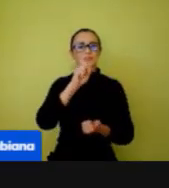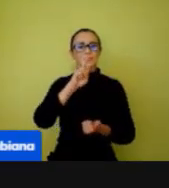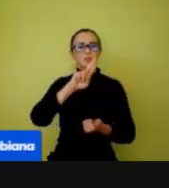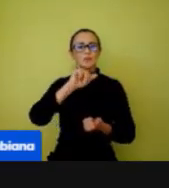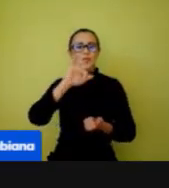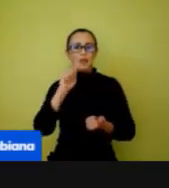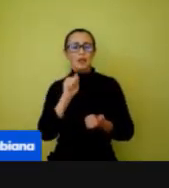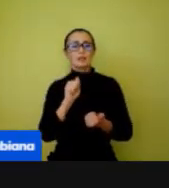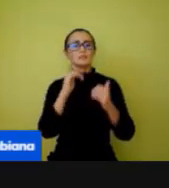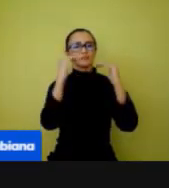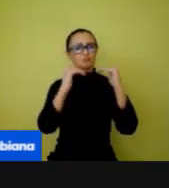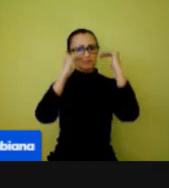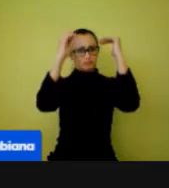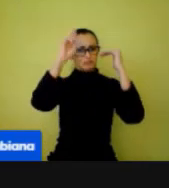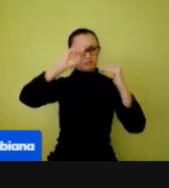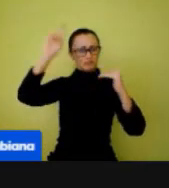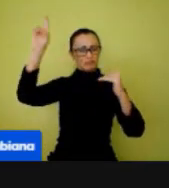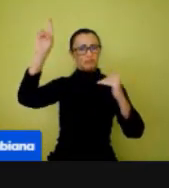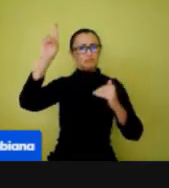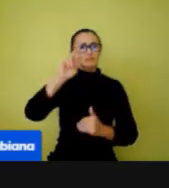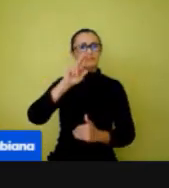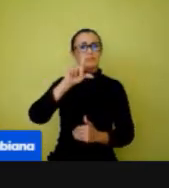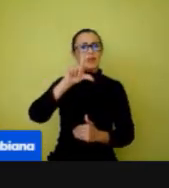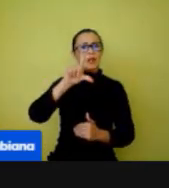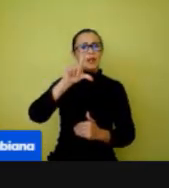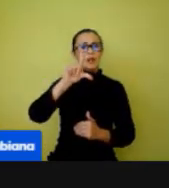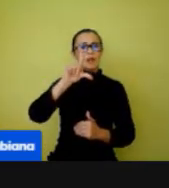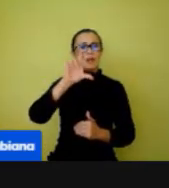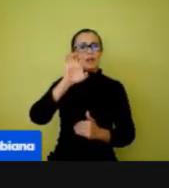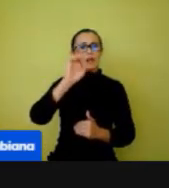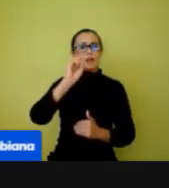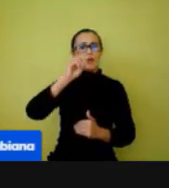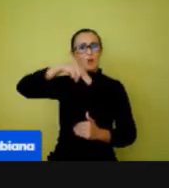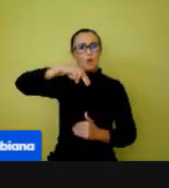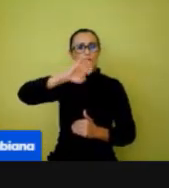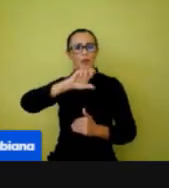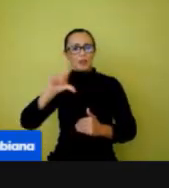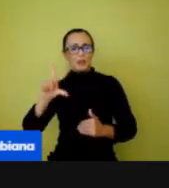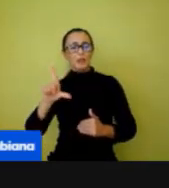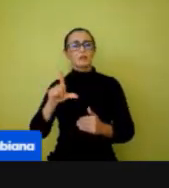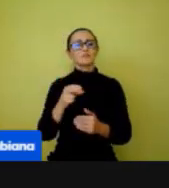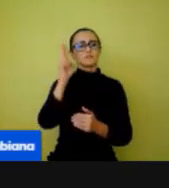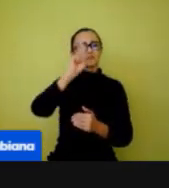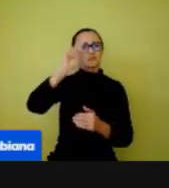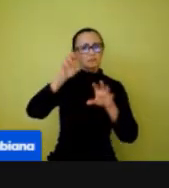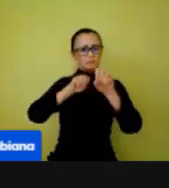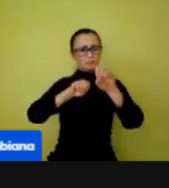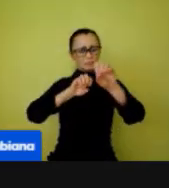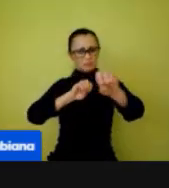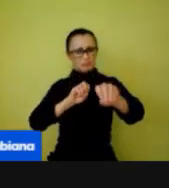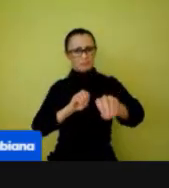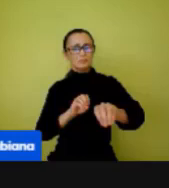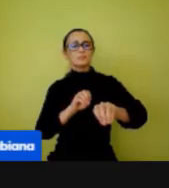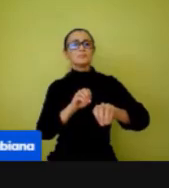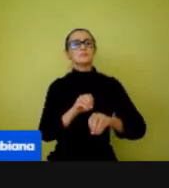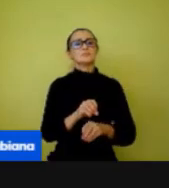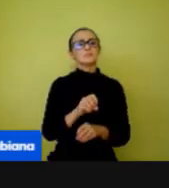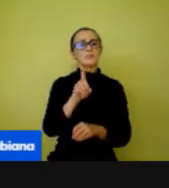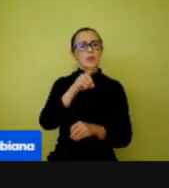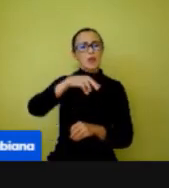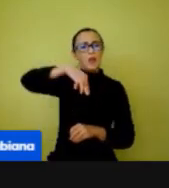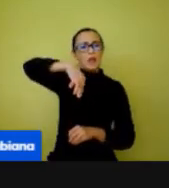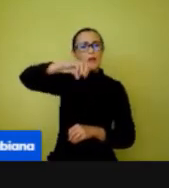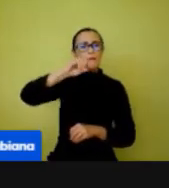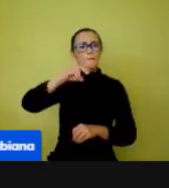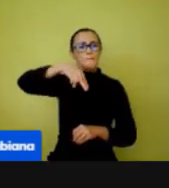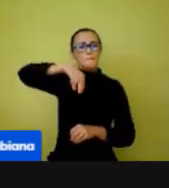superintendente de ações políticas públicas, Valdir Leonel, a nossa gerente de ensino fundamental e médio, Mônica de